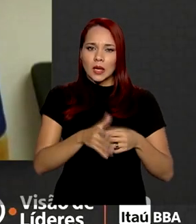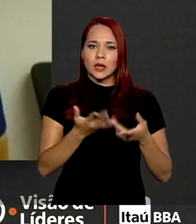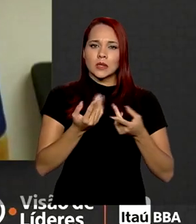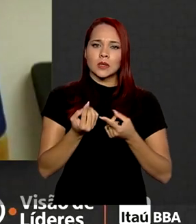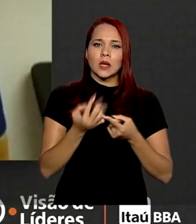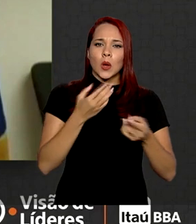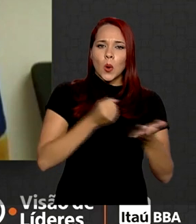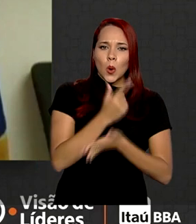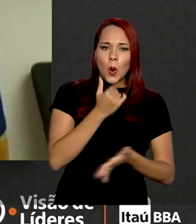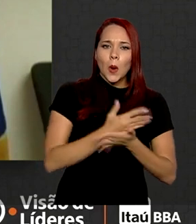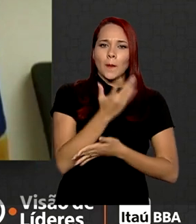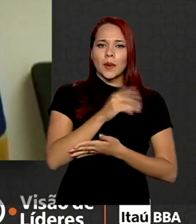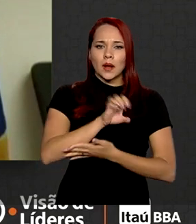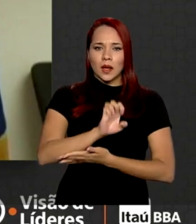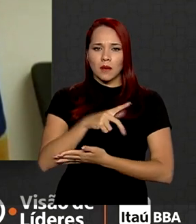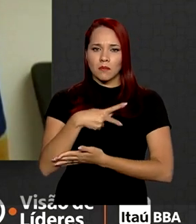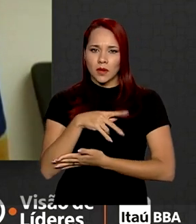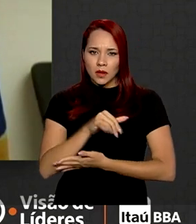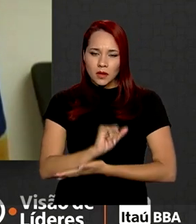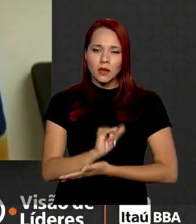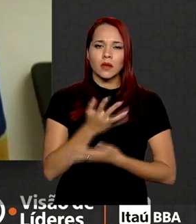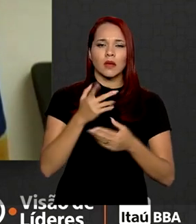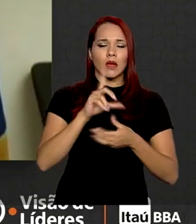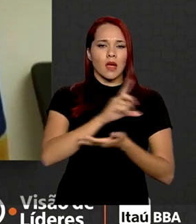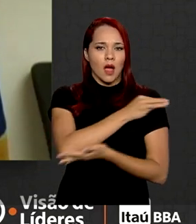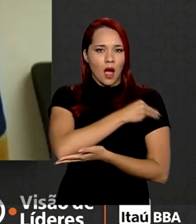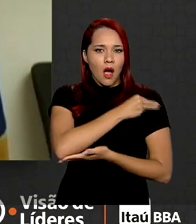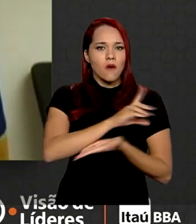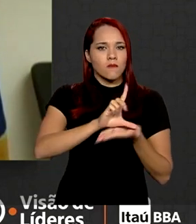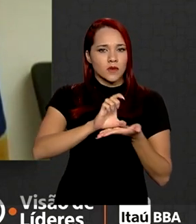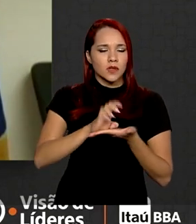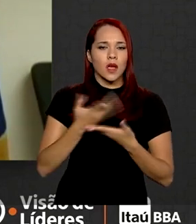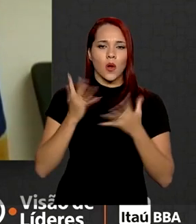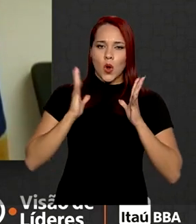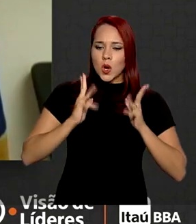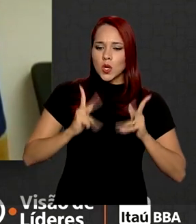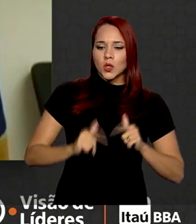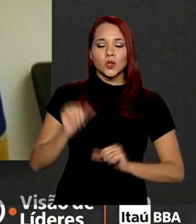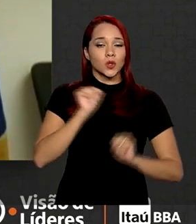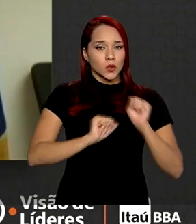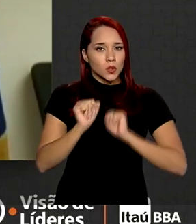compra de EPI, nós, inclusive, estamos comprando álcool gel, medidas de higiene.